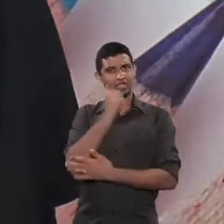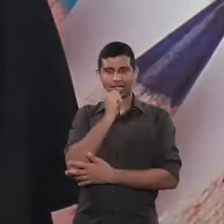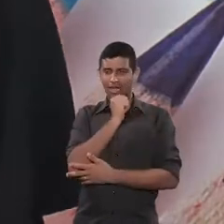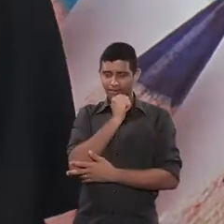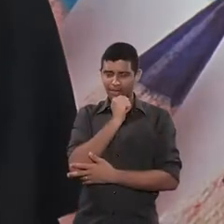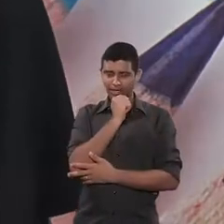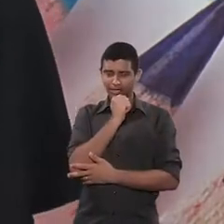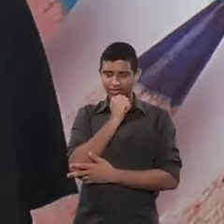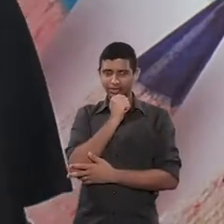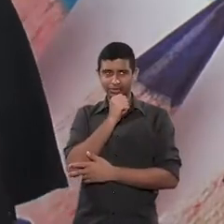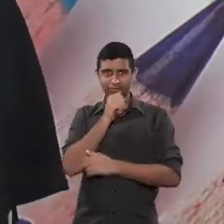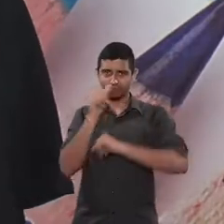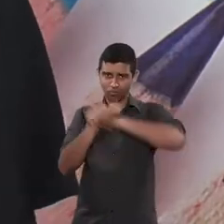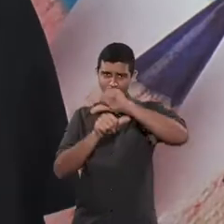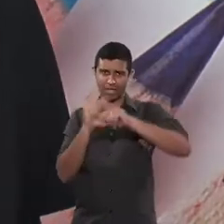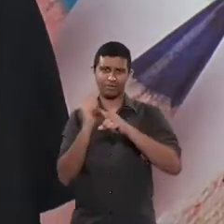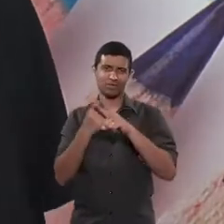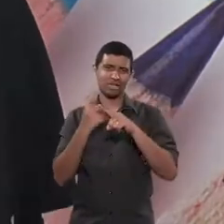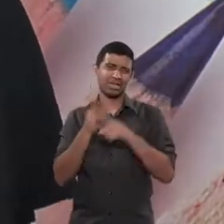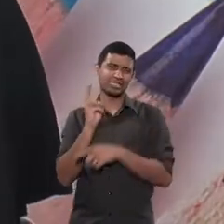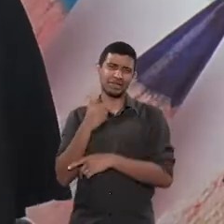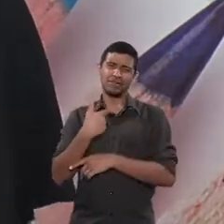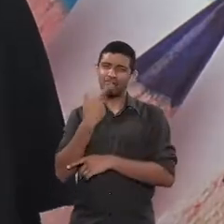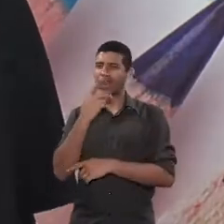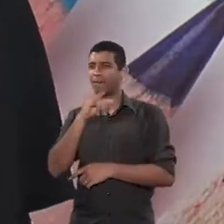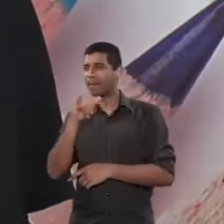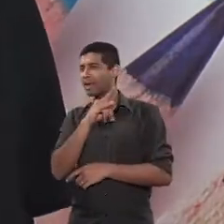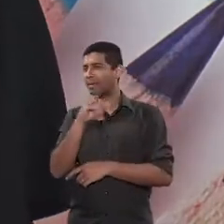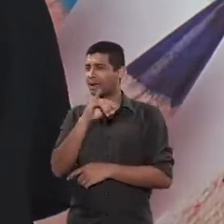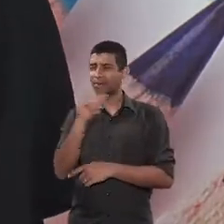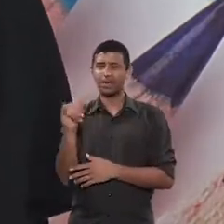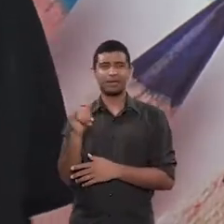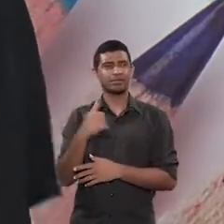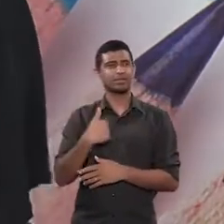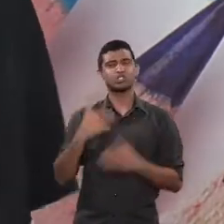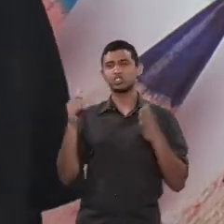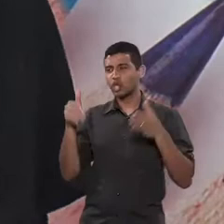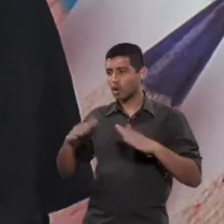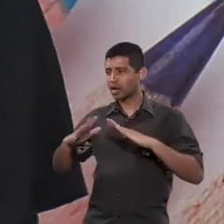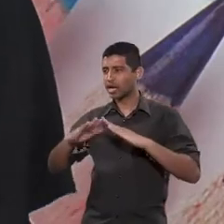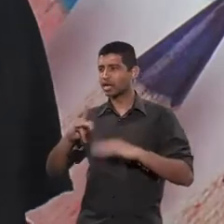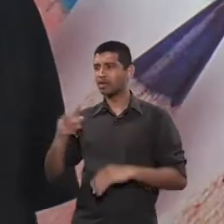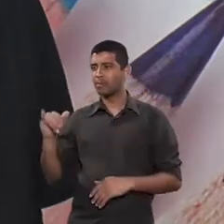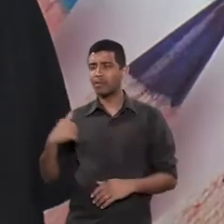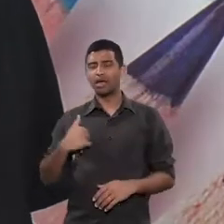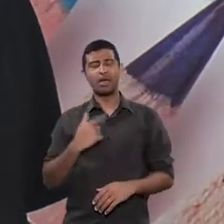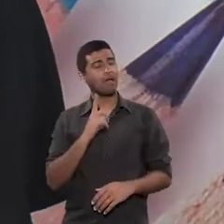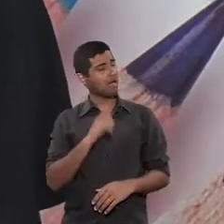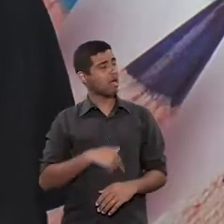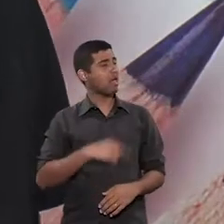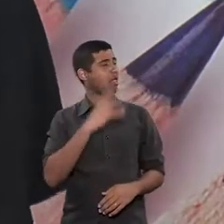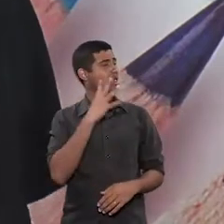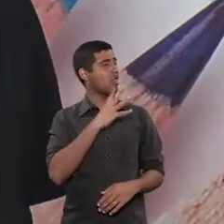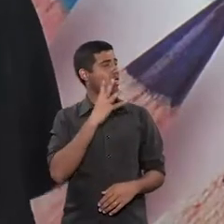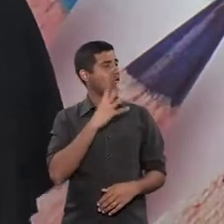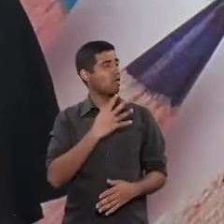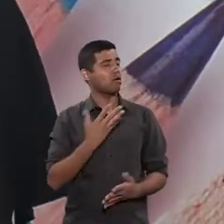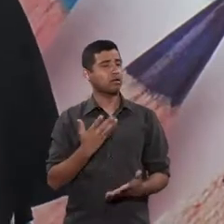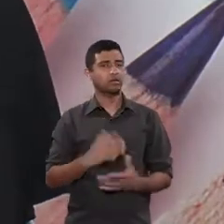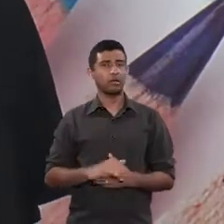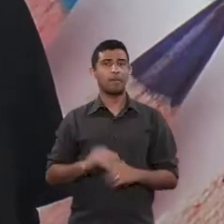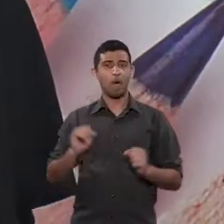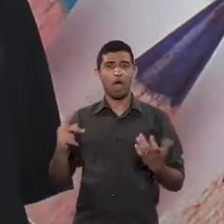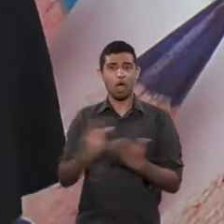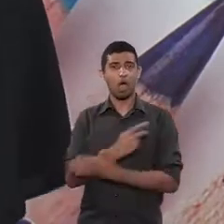assim, para a gente não dar sempre o exemplo do pai, porque viveu aquilo com a mãe, e aí chegou em casa e o pai ficou, ah, é, foi legal? Não sei o O isso